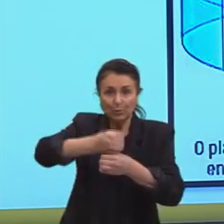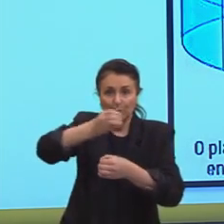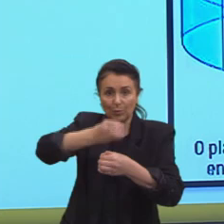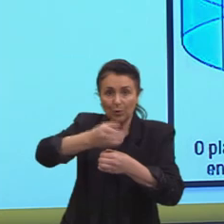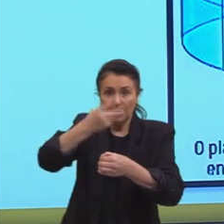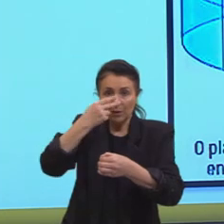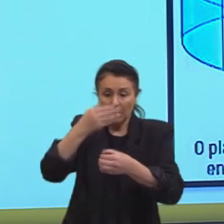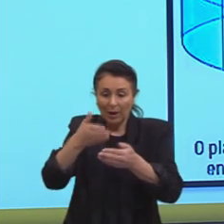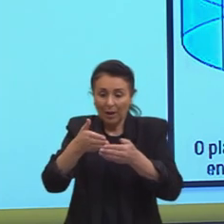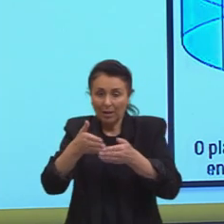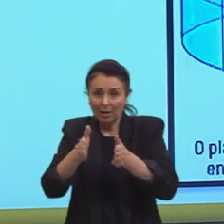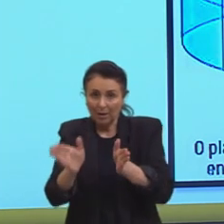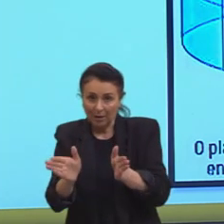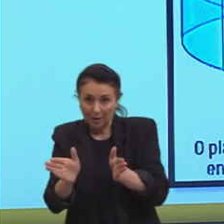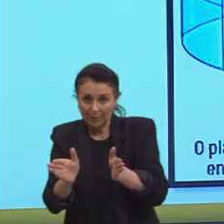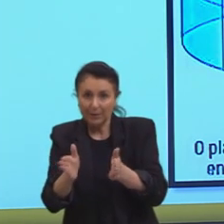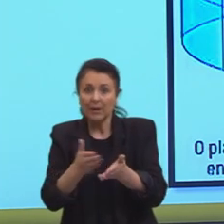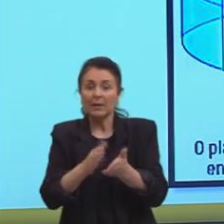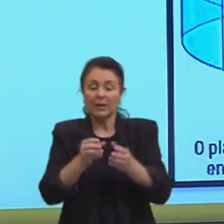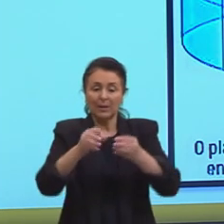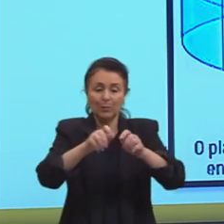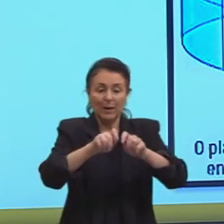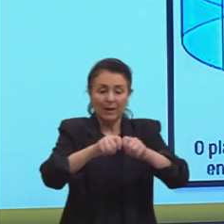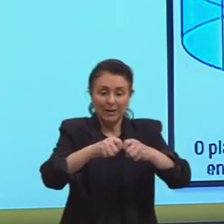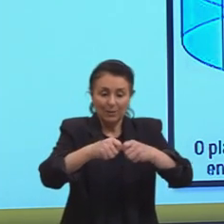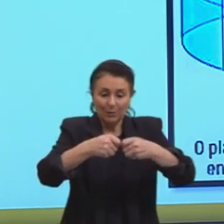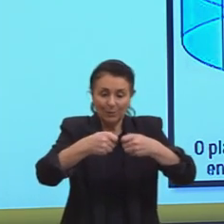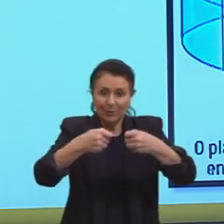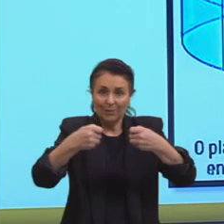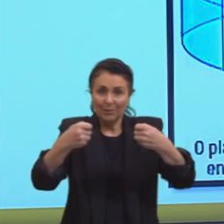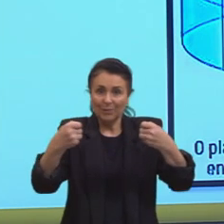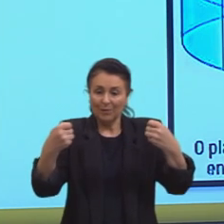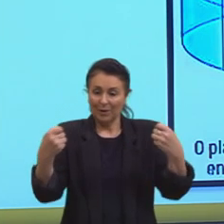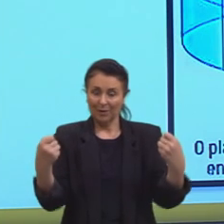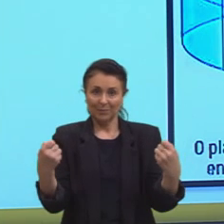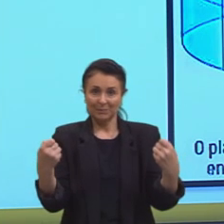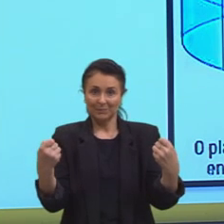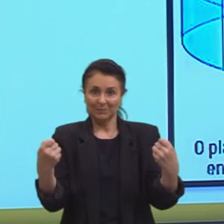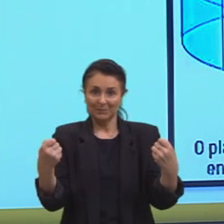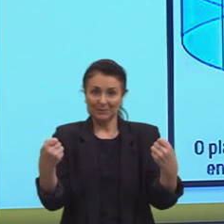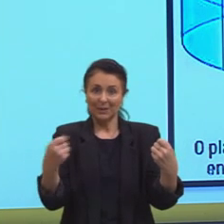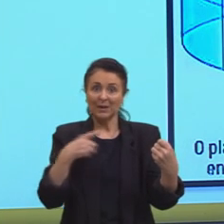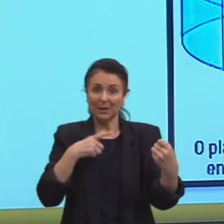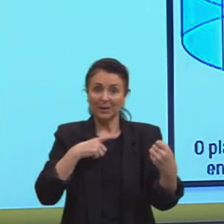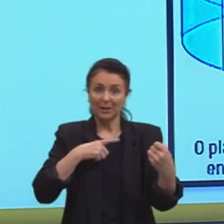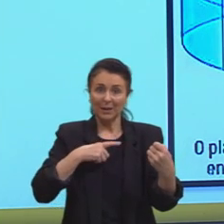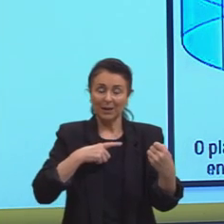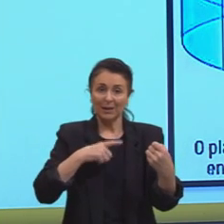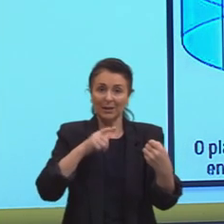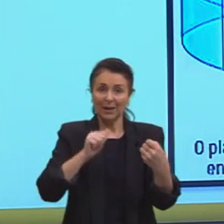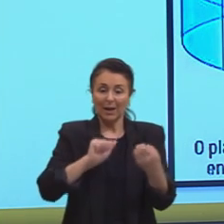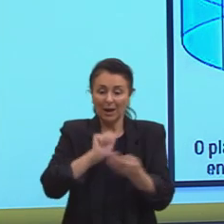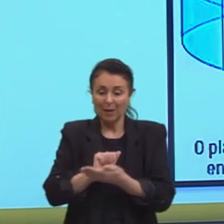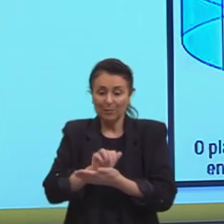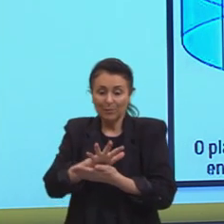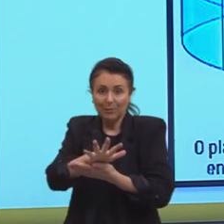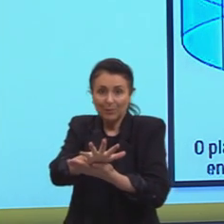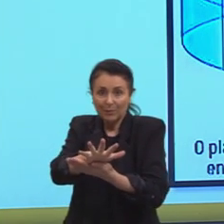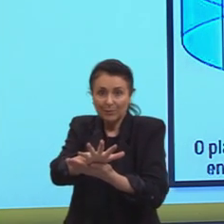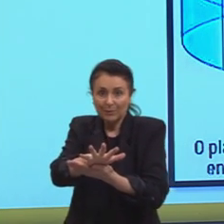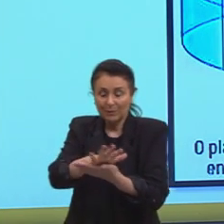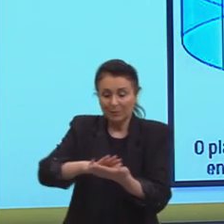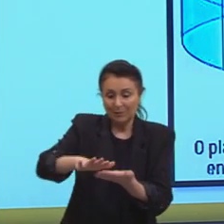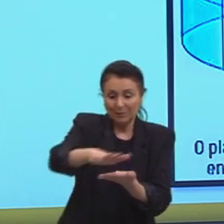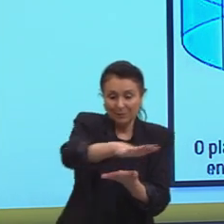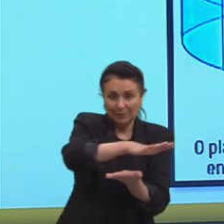e a partir dessa abertura desenrolada, nós temos, então, essa projeção, que seria, então, definida como a